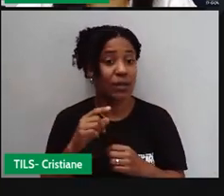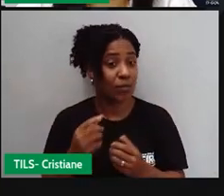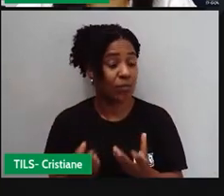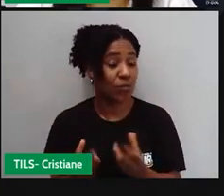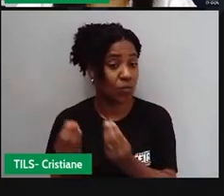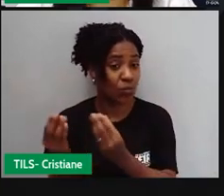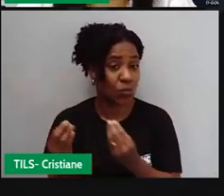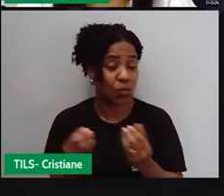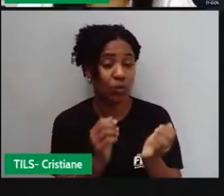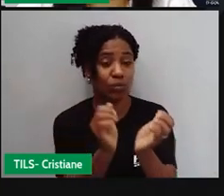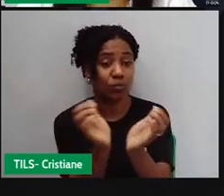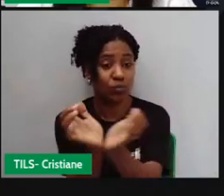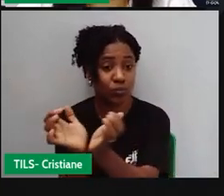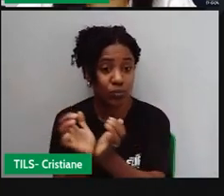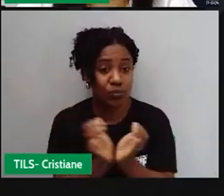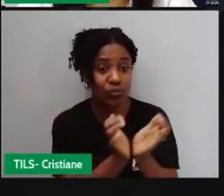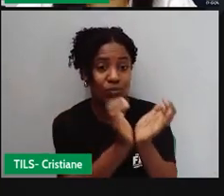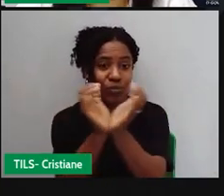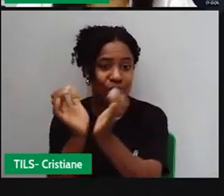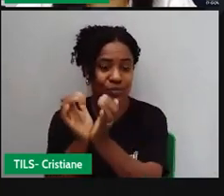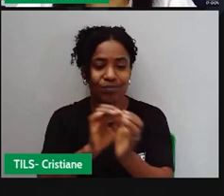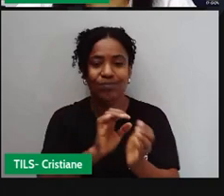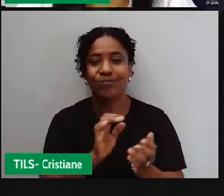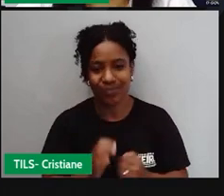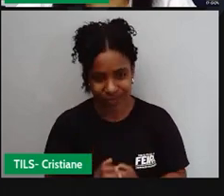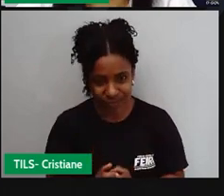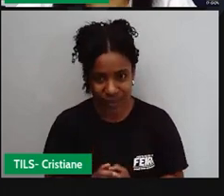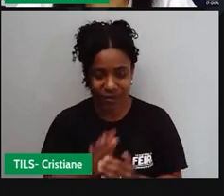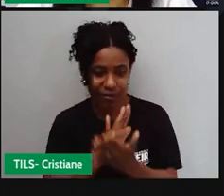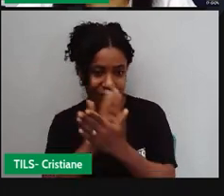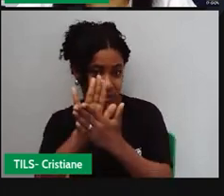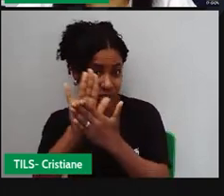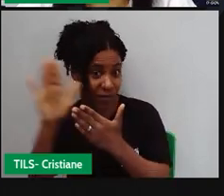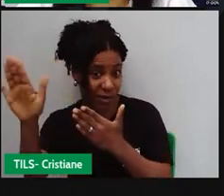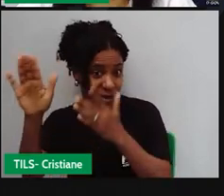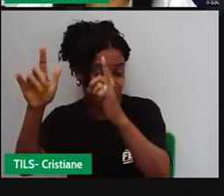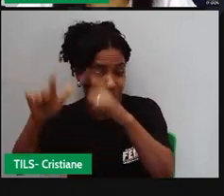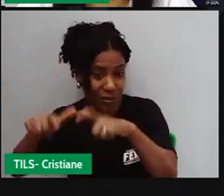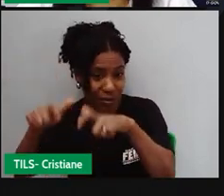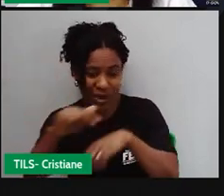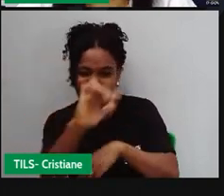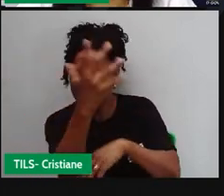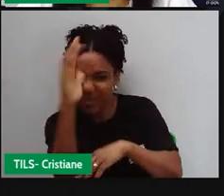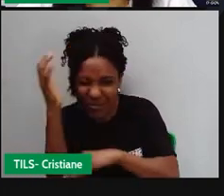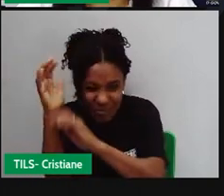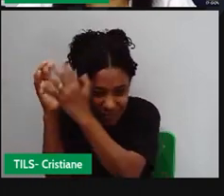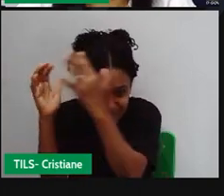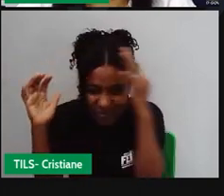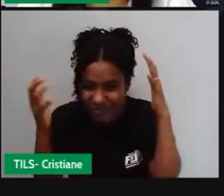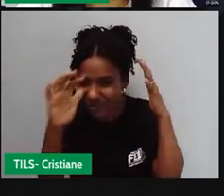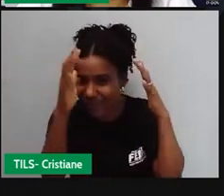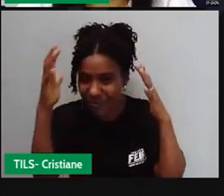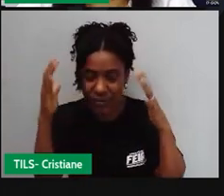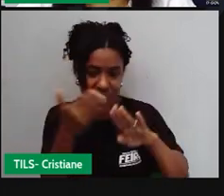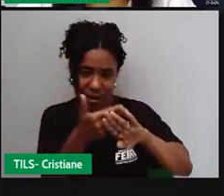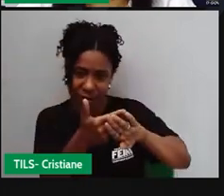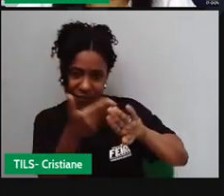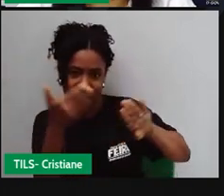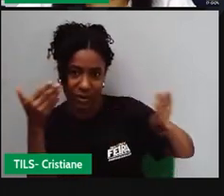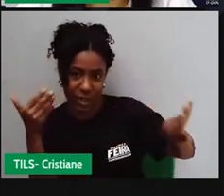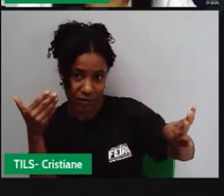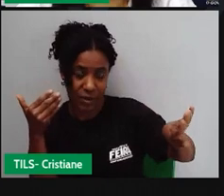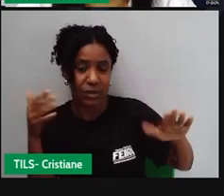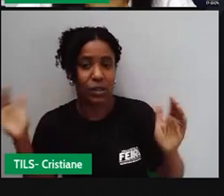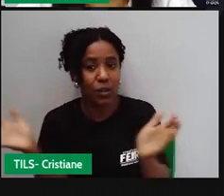e ficavam em regiões despovoadas pelos brancos e de difícil acesso. Eles tinham estruturas e tamanhos bem diferentes entre